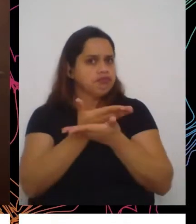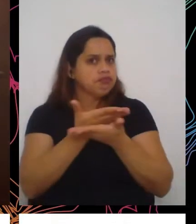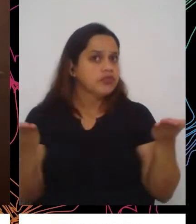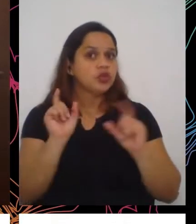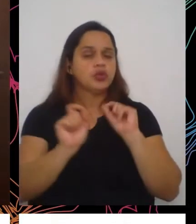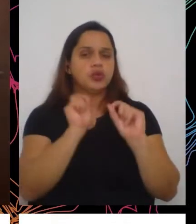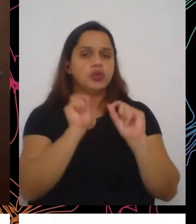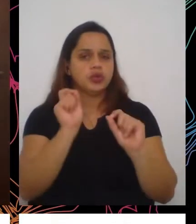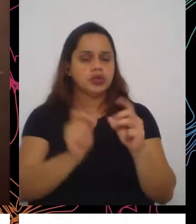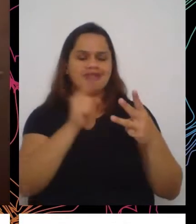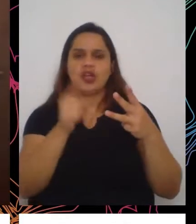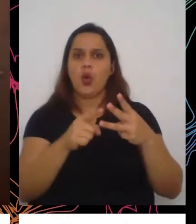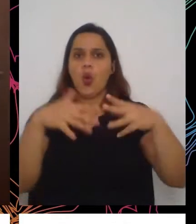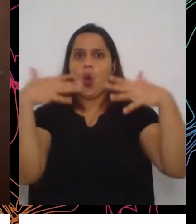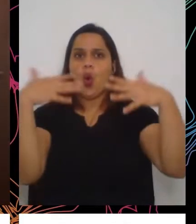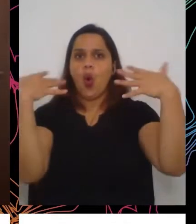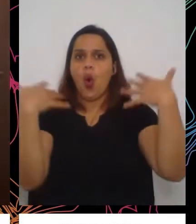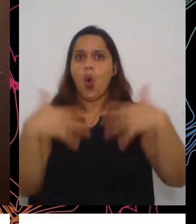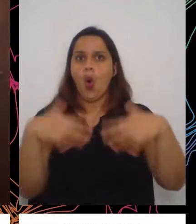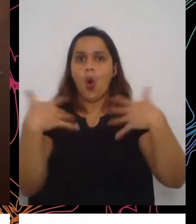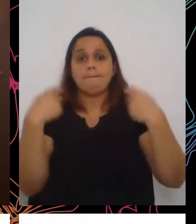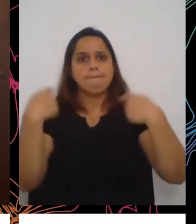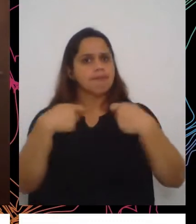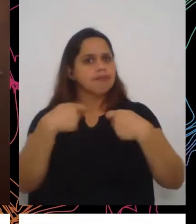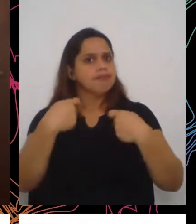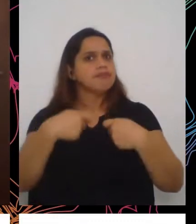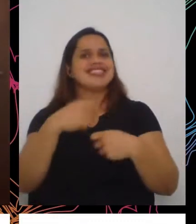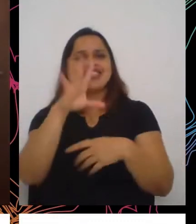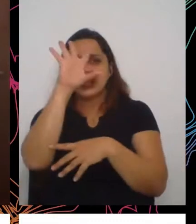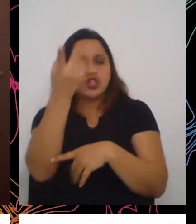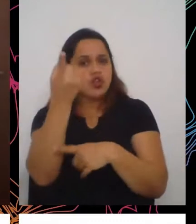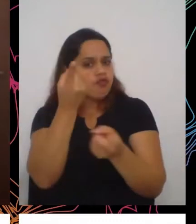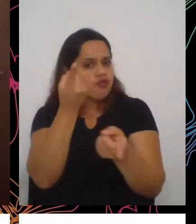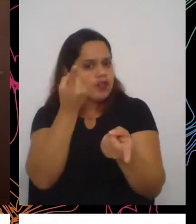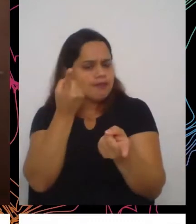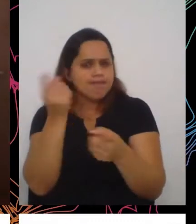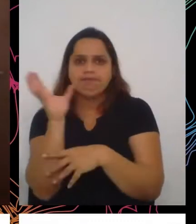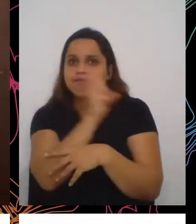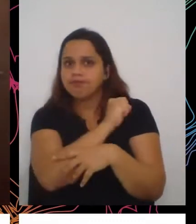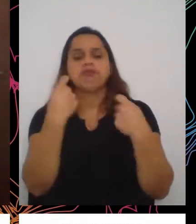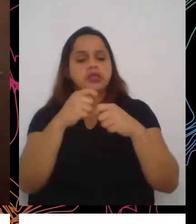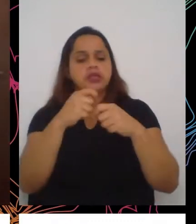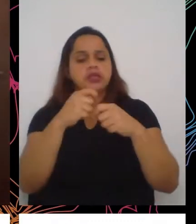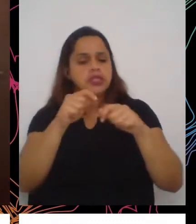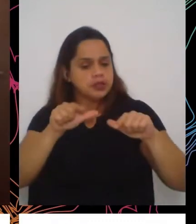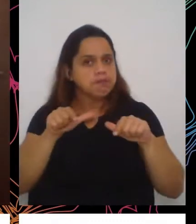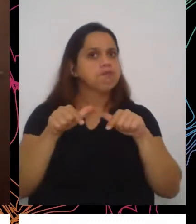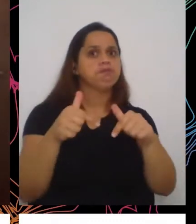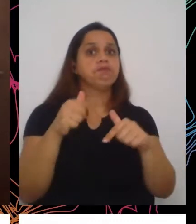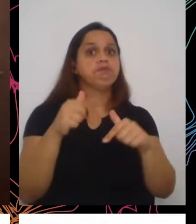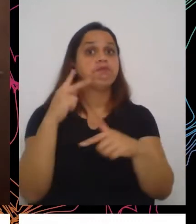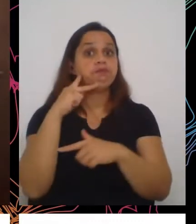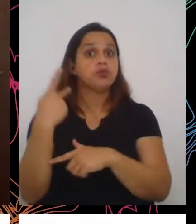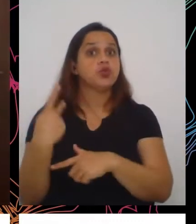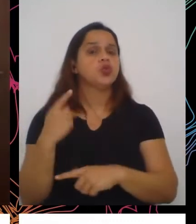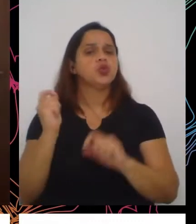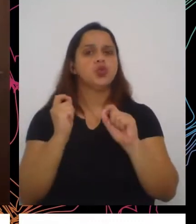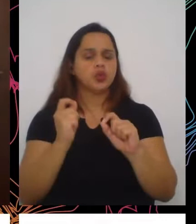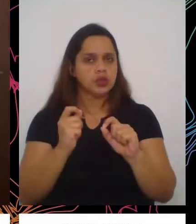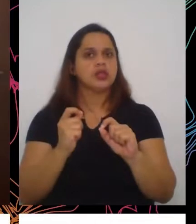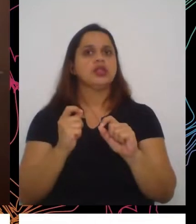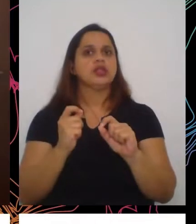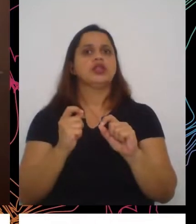dramática e emergencial. Precisa ser enfrentada com políticas à altura da